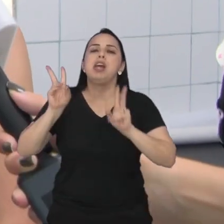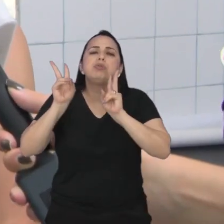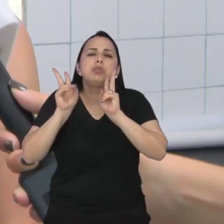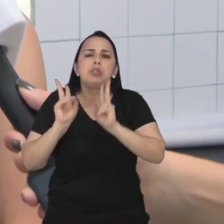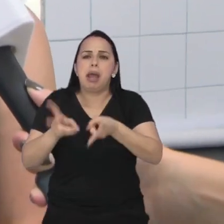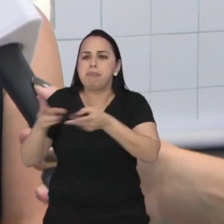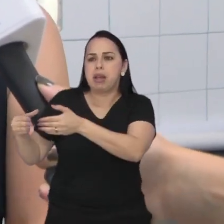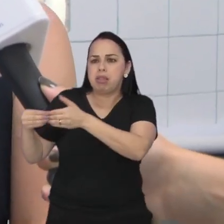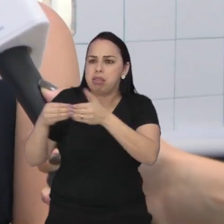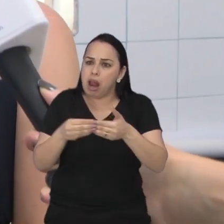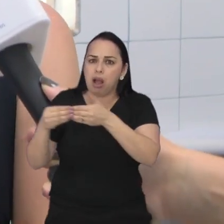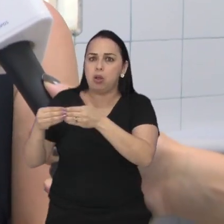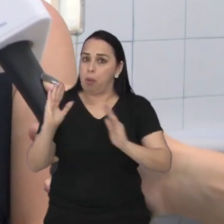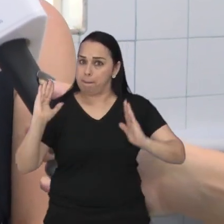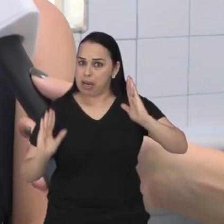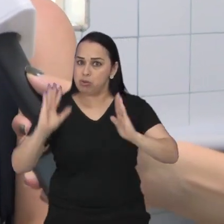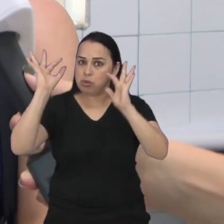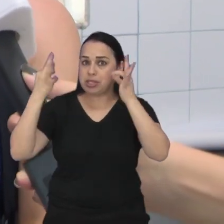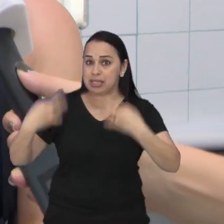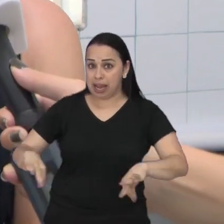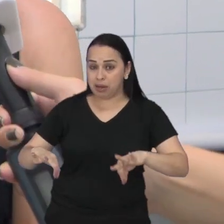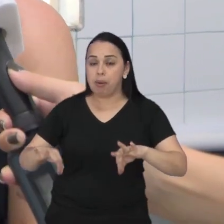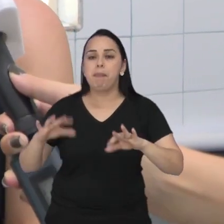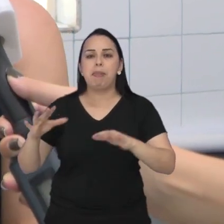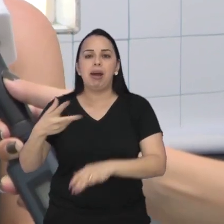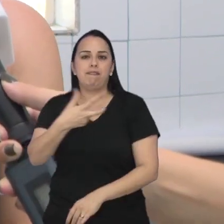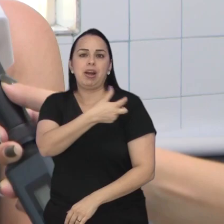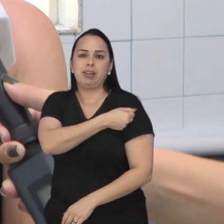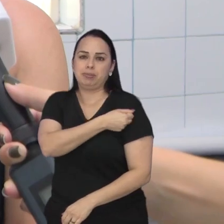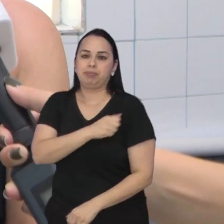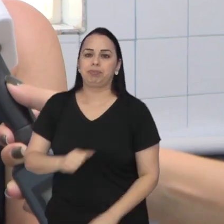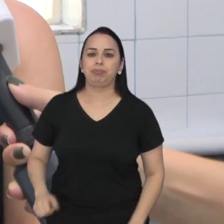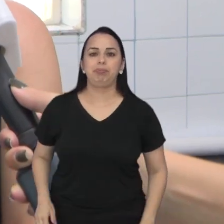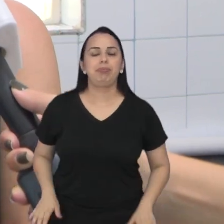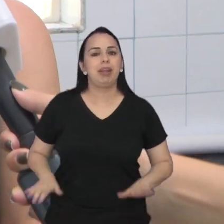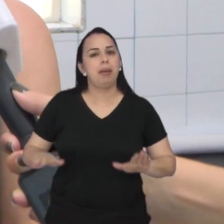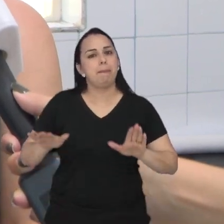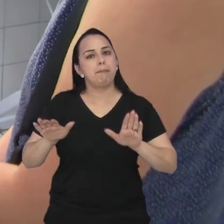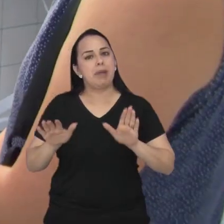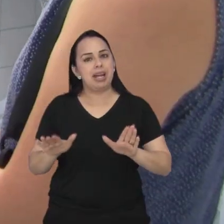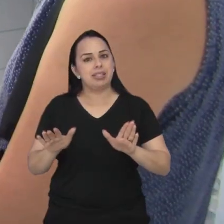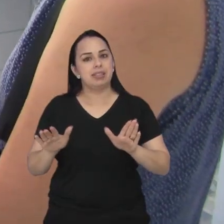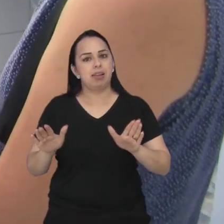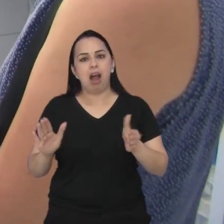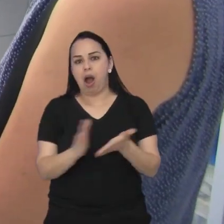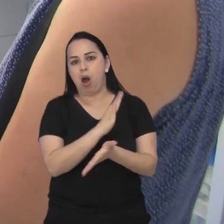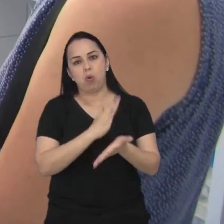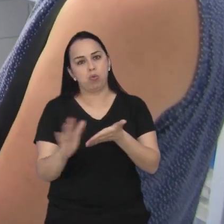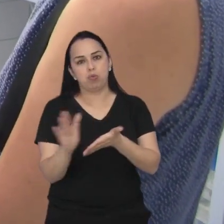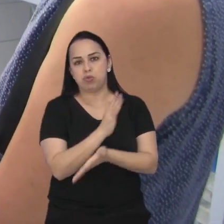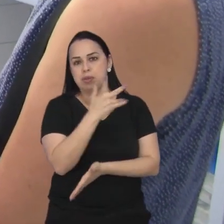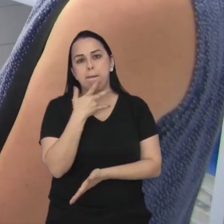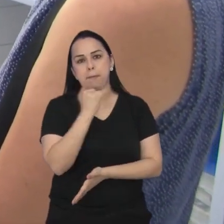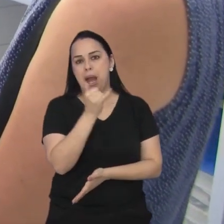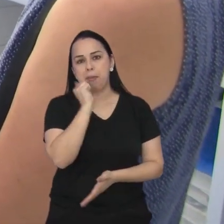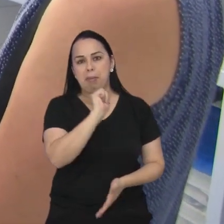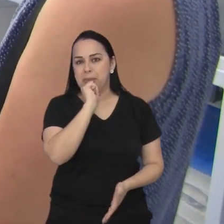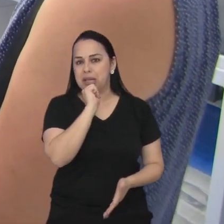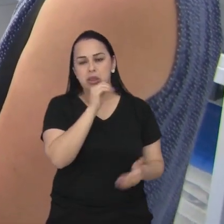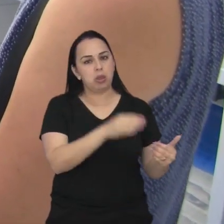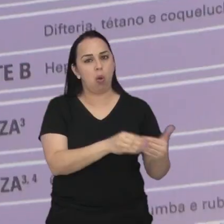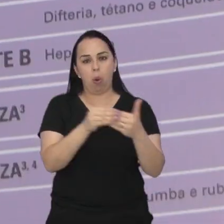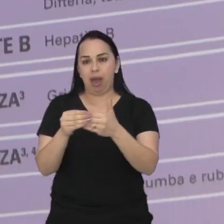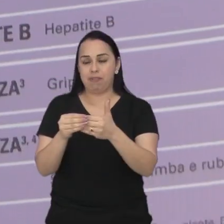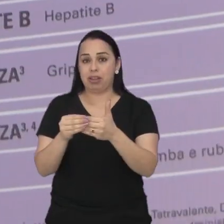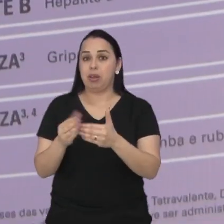sempre trago assim dentro dos prazos que é para tomar as vacinas sempre mas nem todos os pais pensam como a